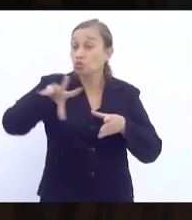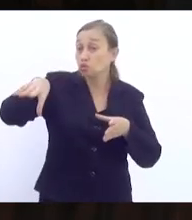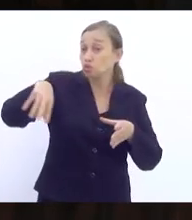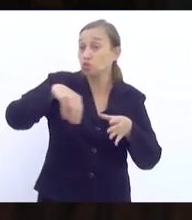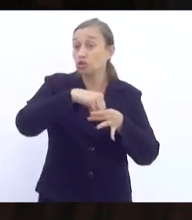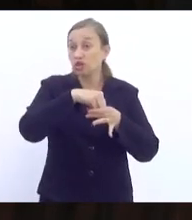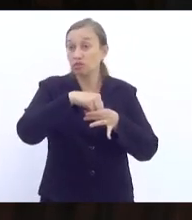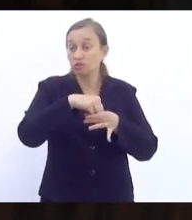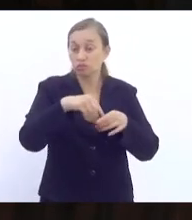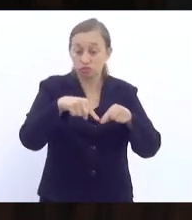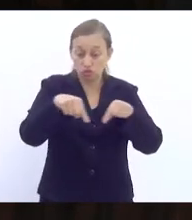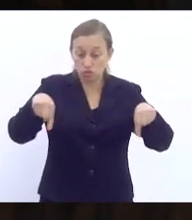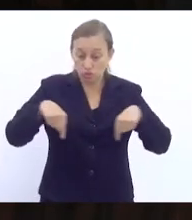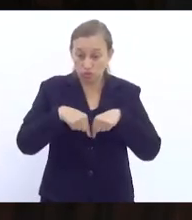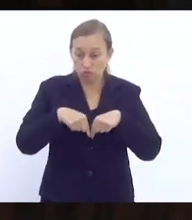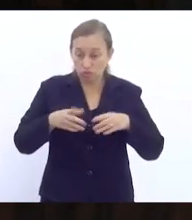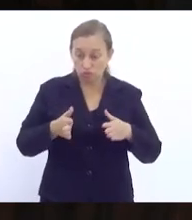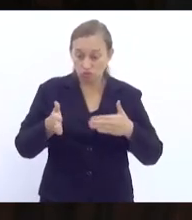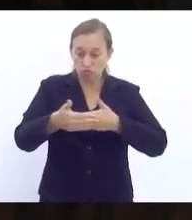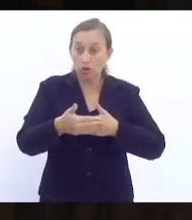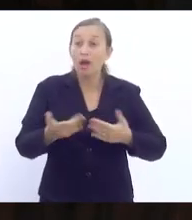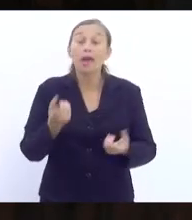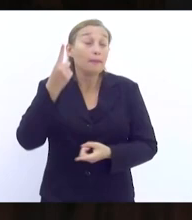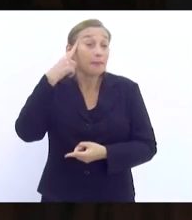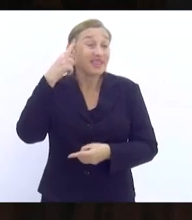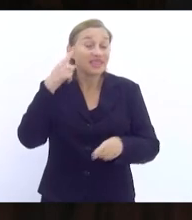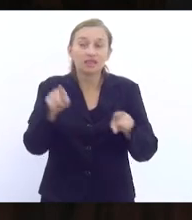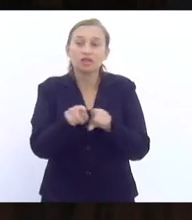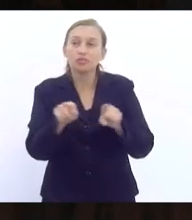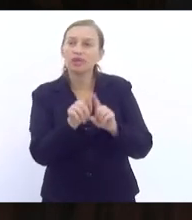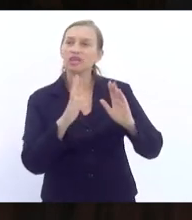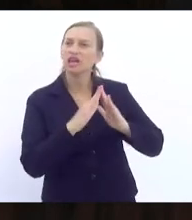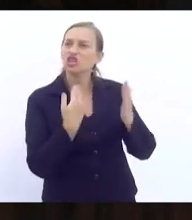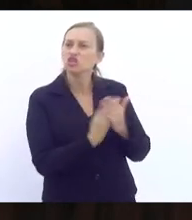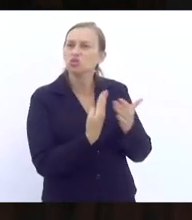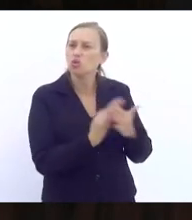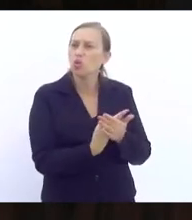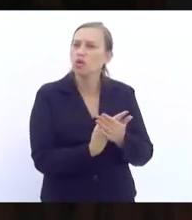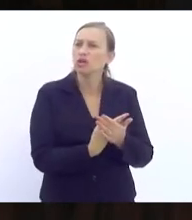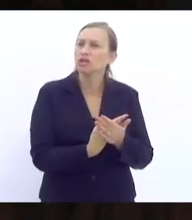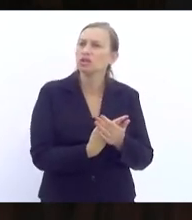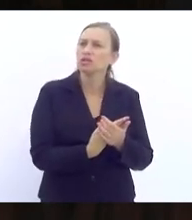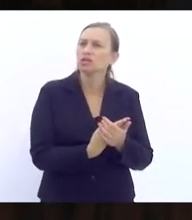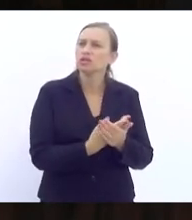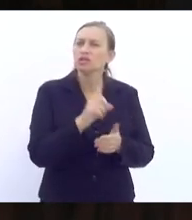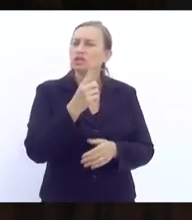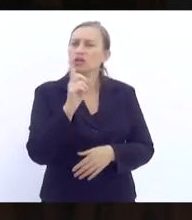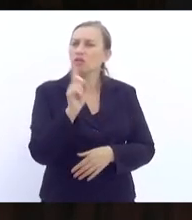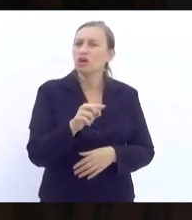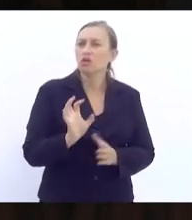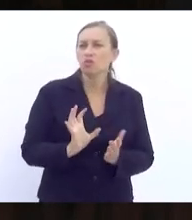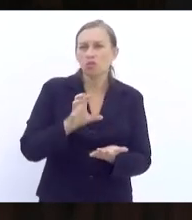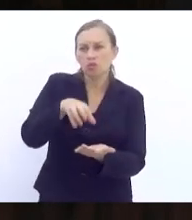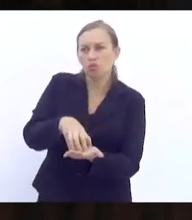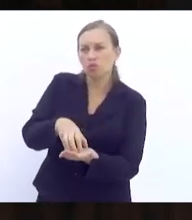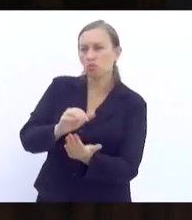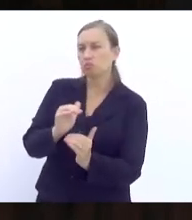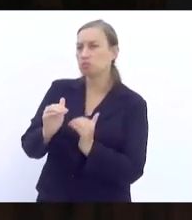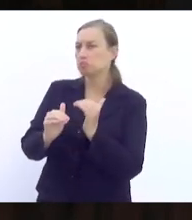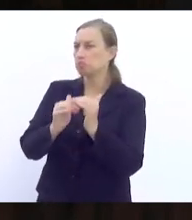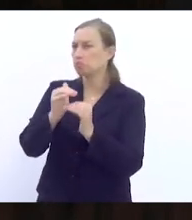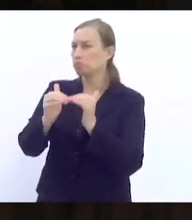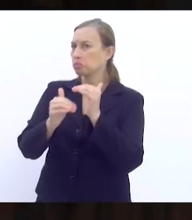caixinha. E também pensar a escola como não sendo uma unidade avançada